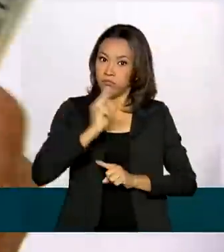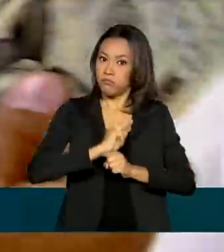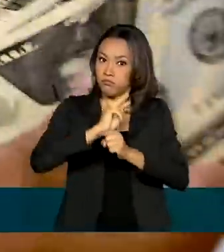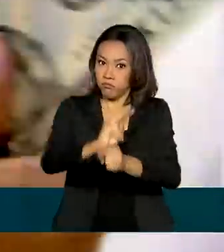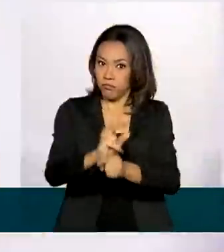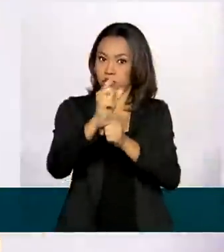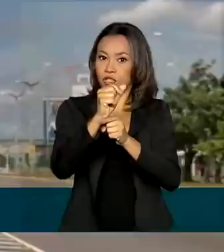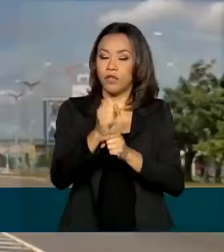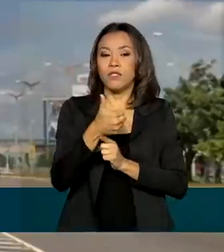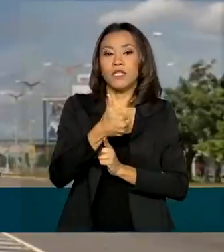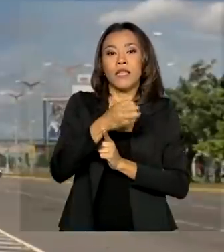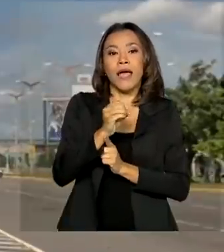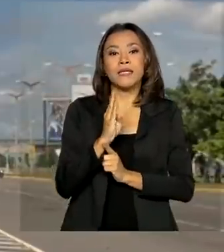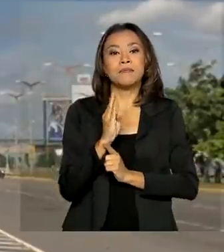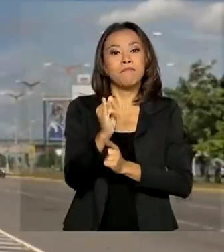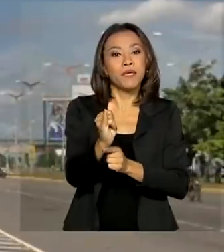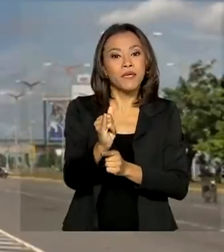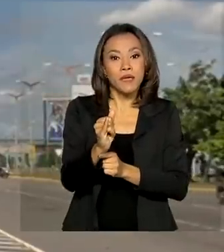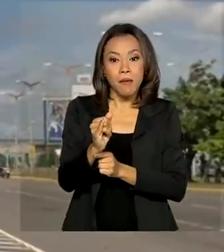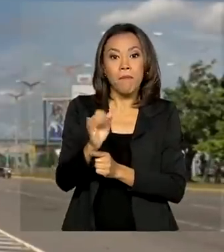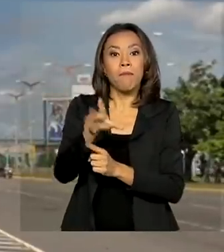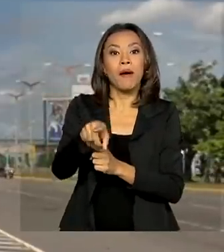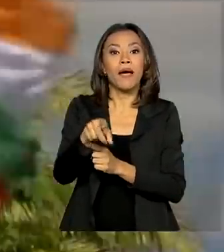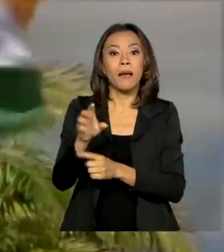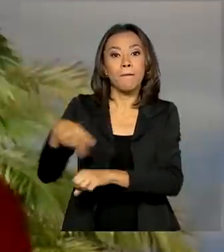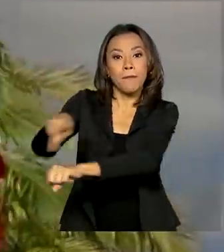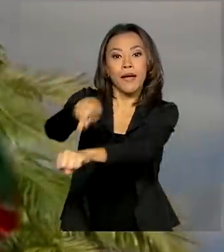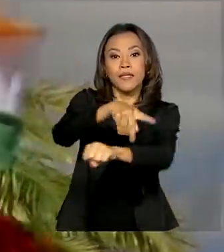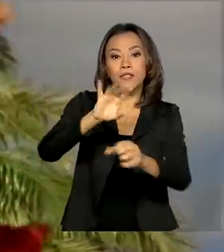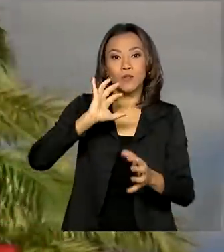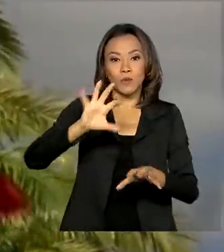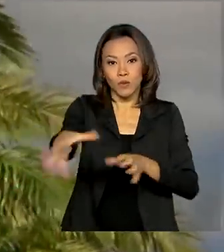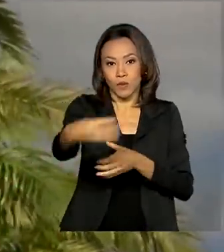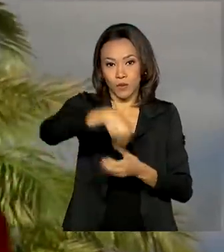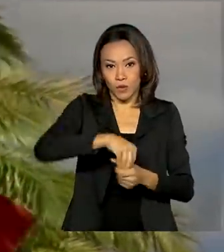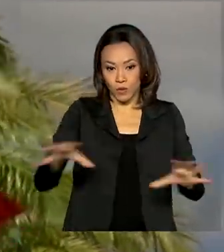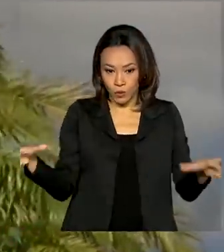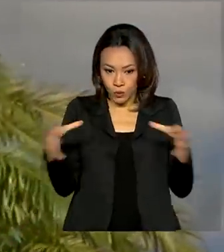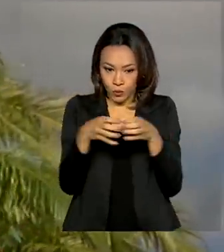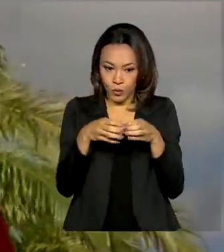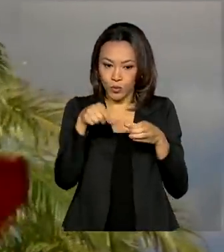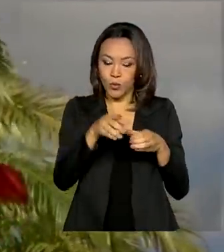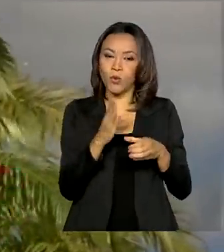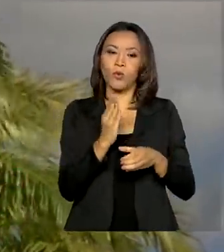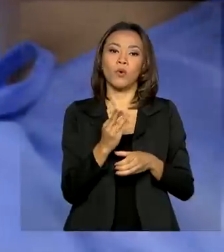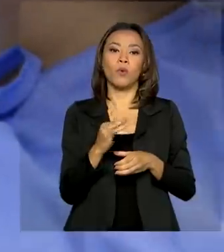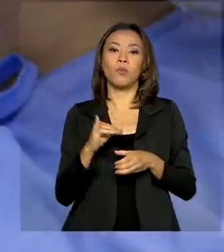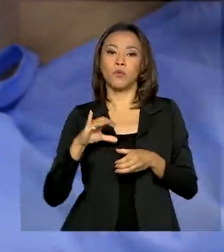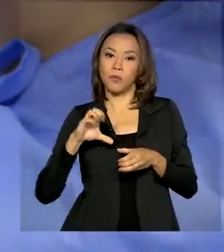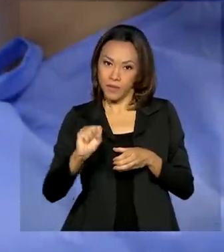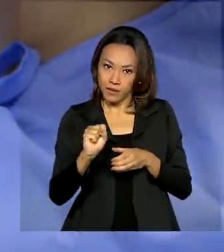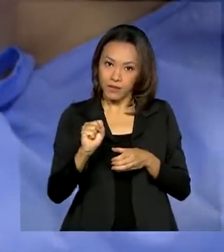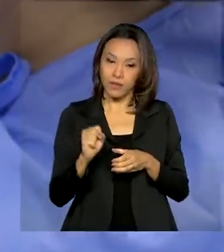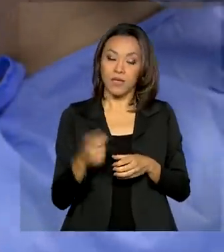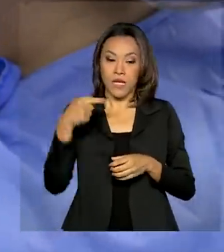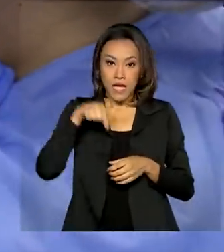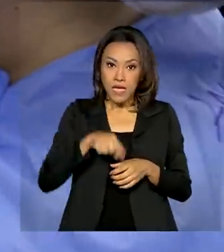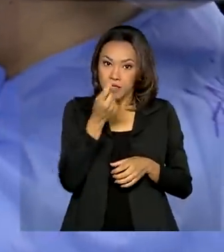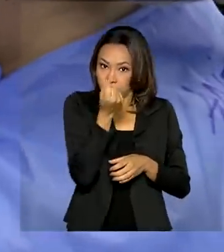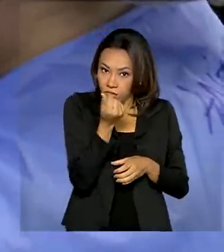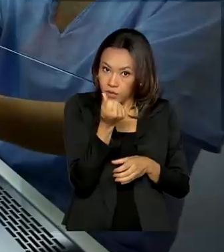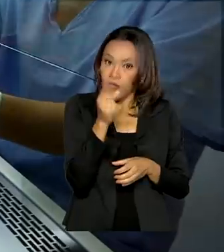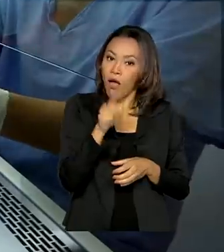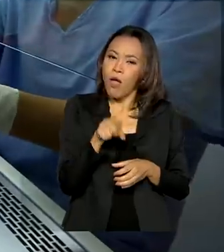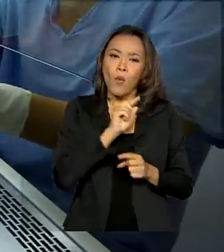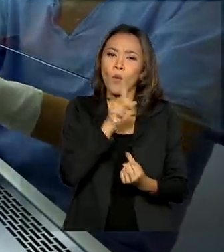10 bilhões de dólares para os países do bloco, Brasil, Índia, China, Rússia e África do Sul. O dinheiro deve ser